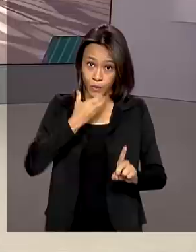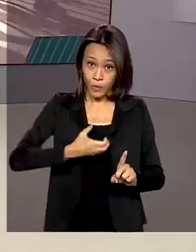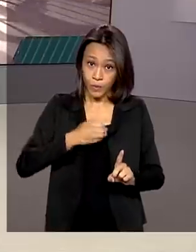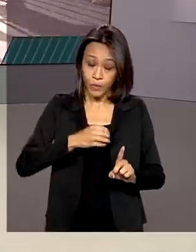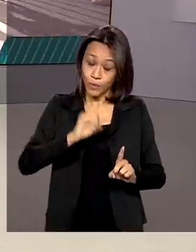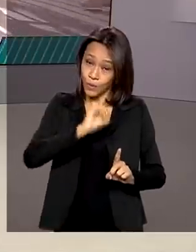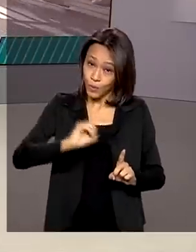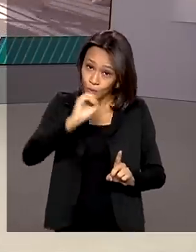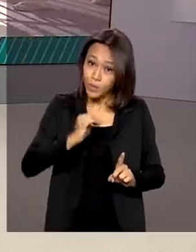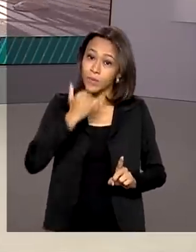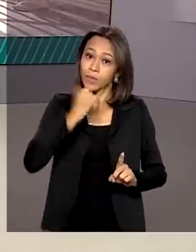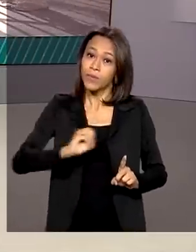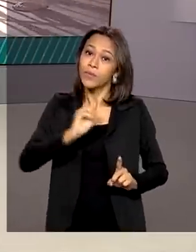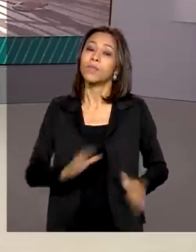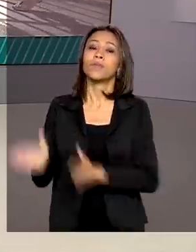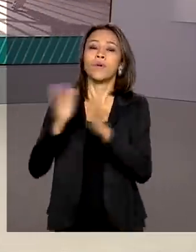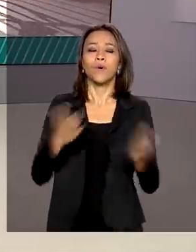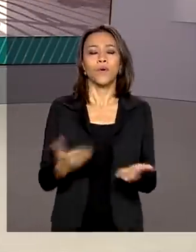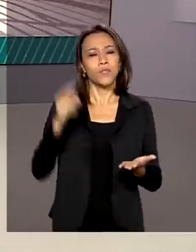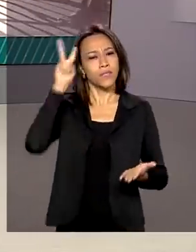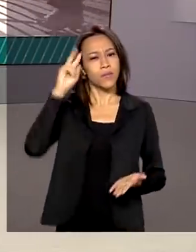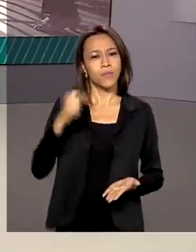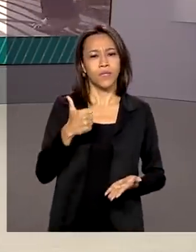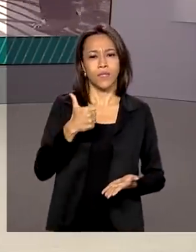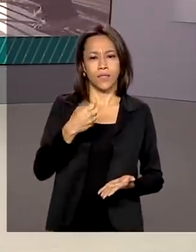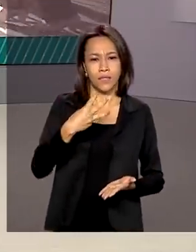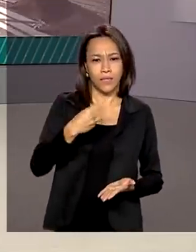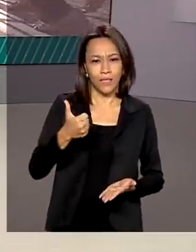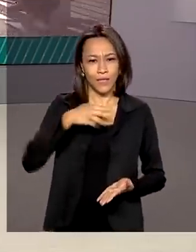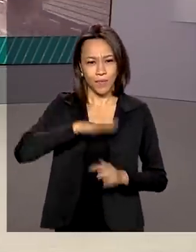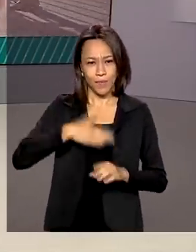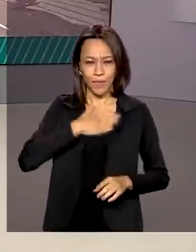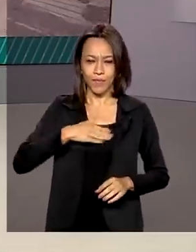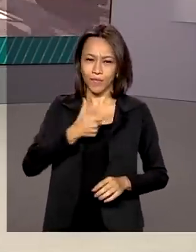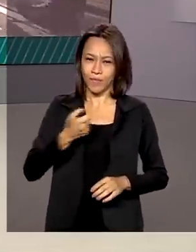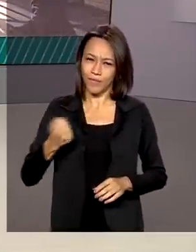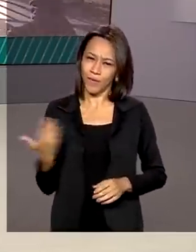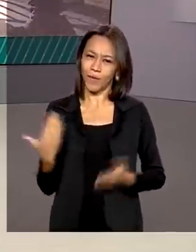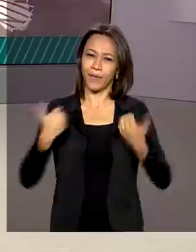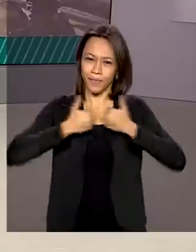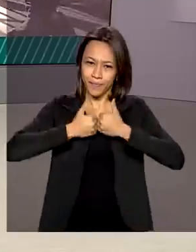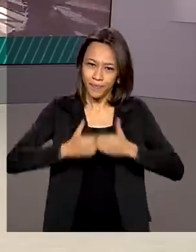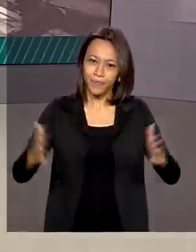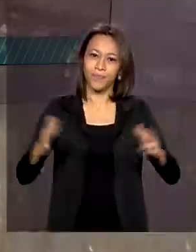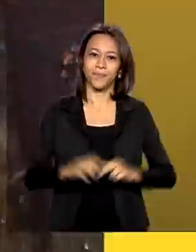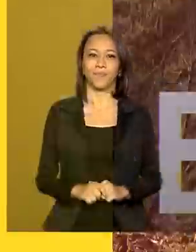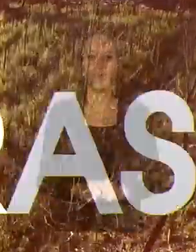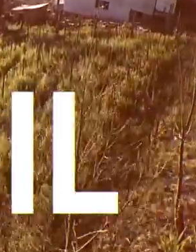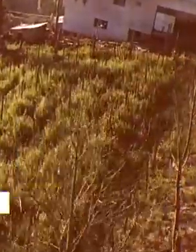Hoje é segunda-feira, 31 de agosto de 2020. O Brasil em Dia começa agora.